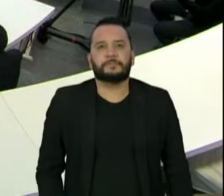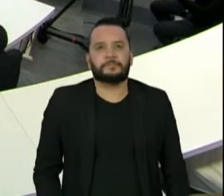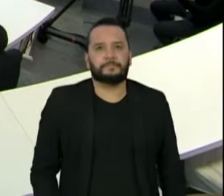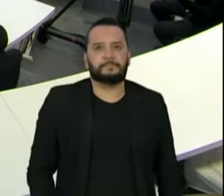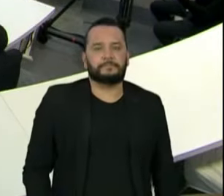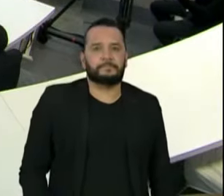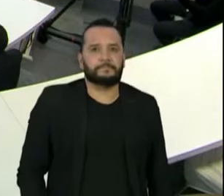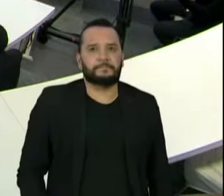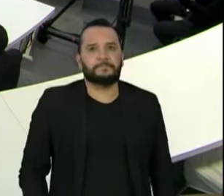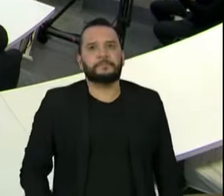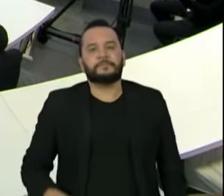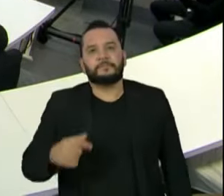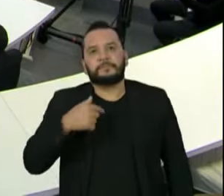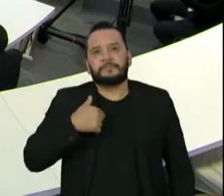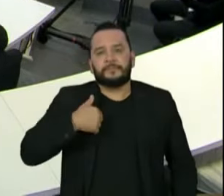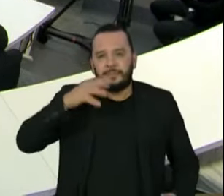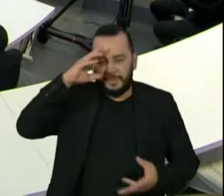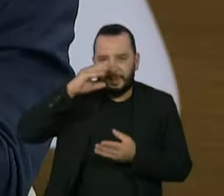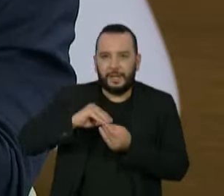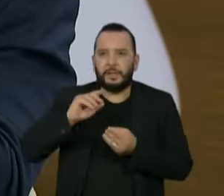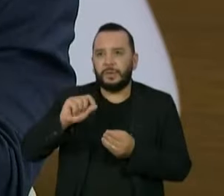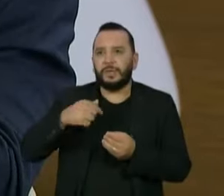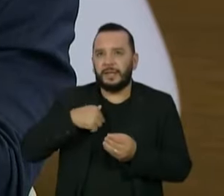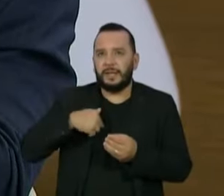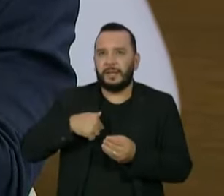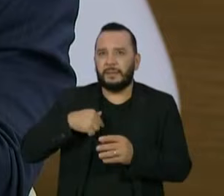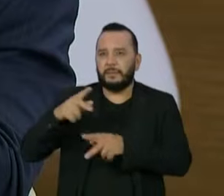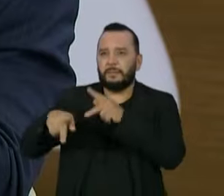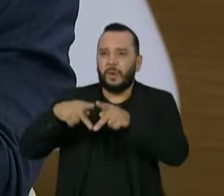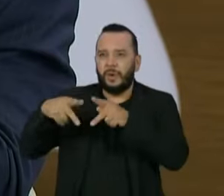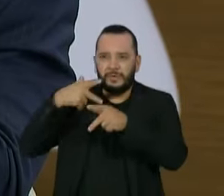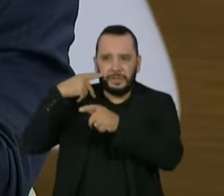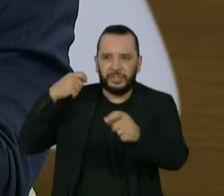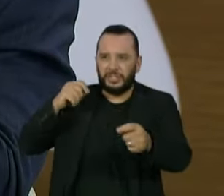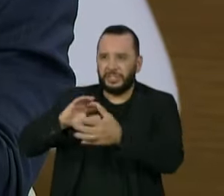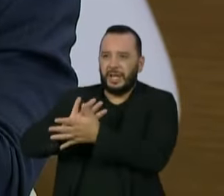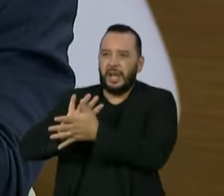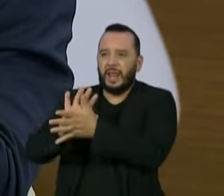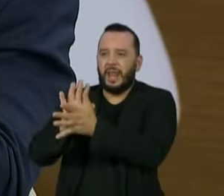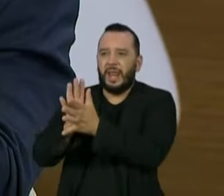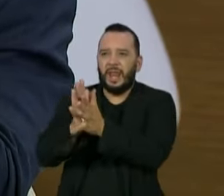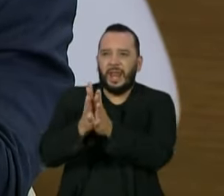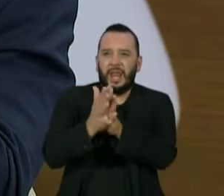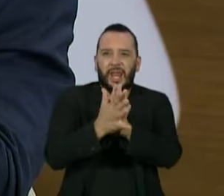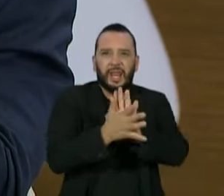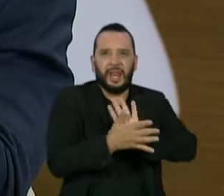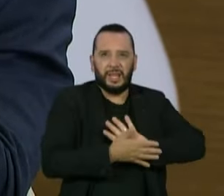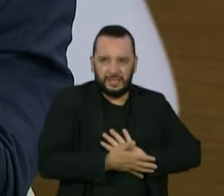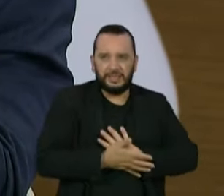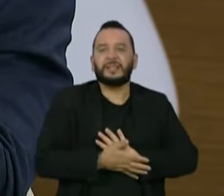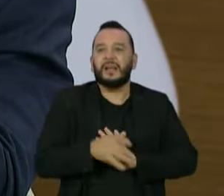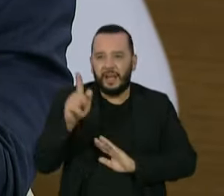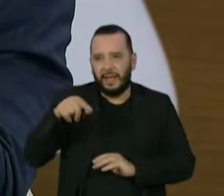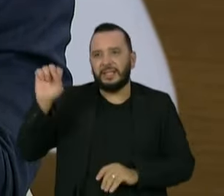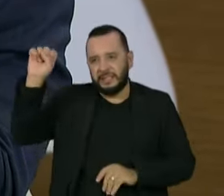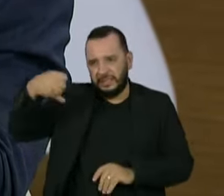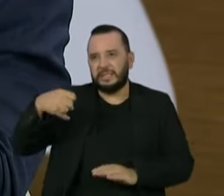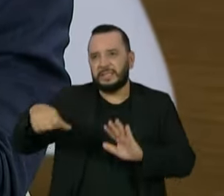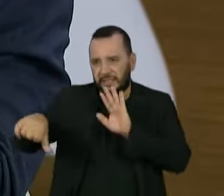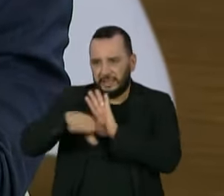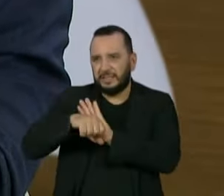entendo que o genocídio dos povos tradicionais está caracterizado. Por quê?